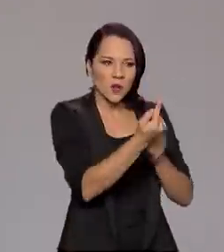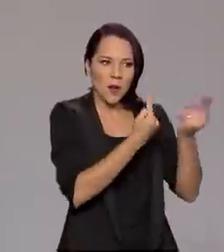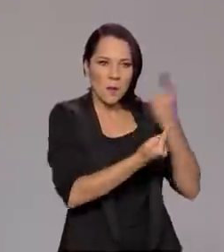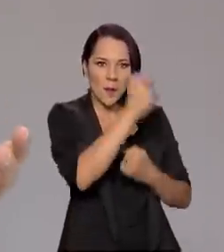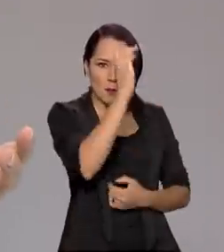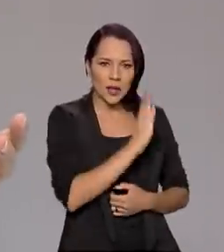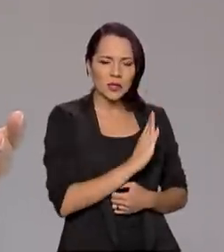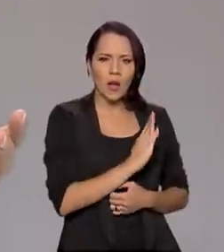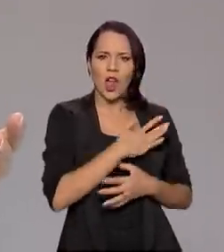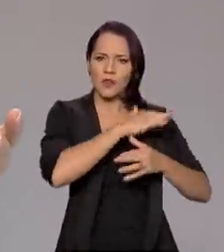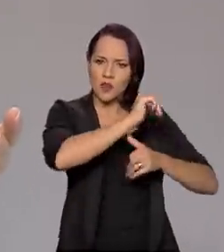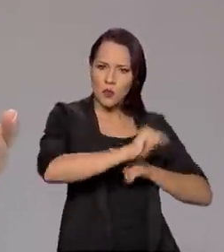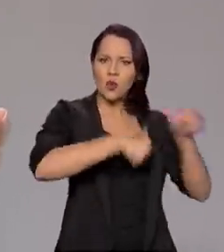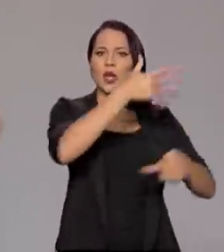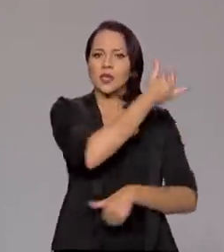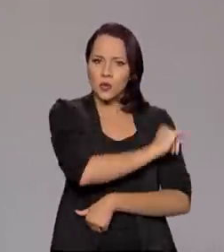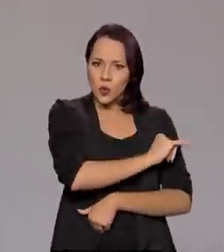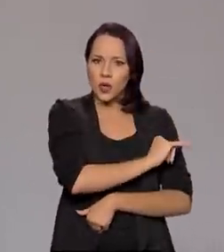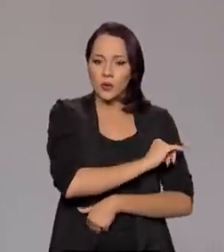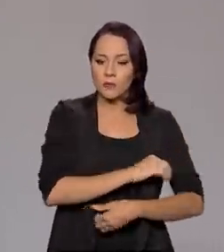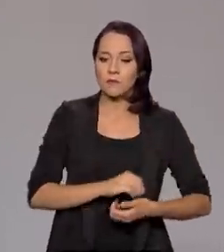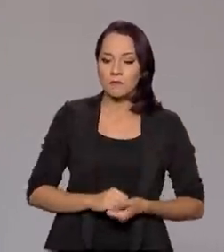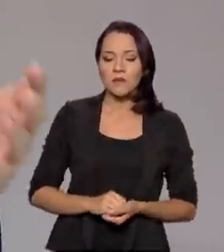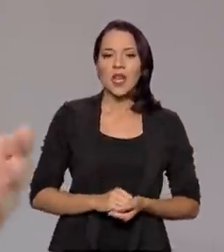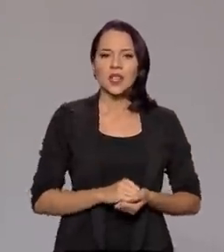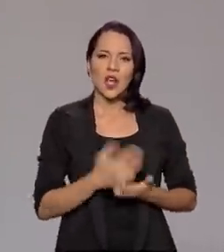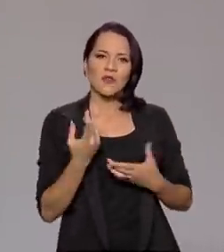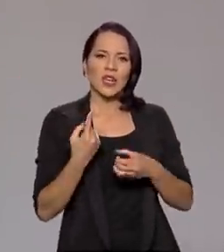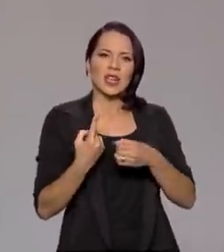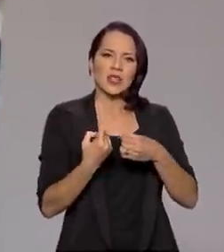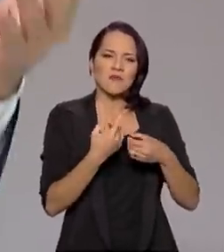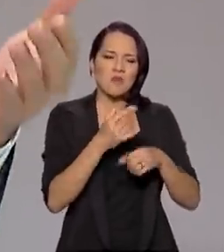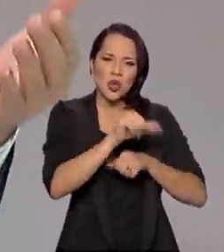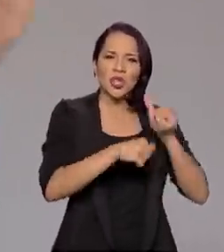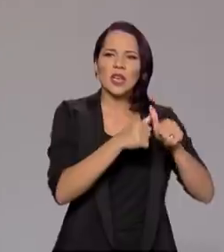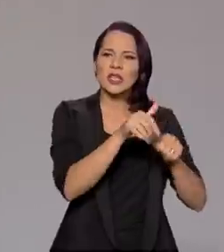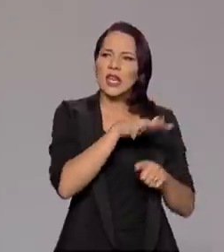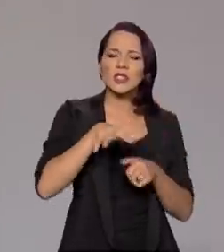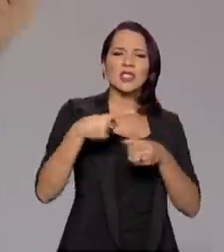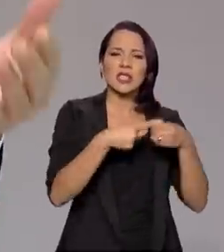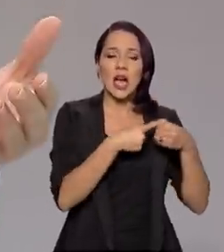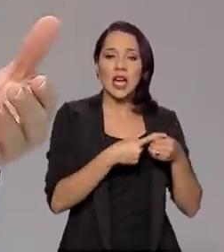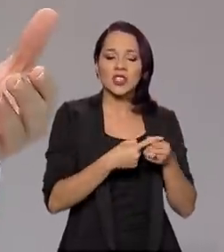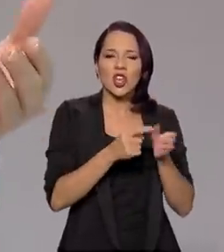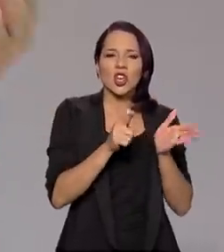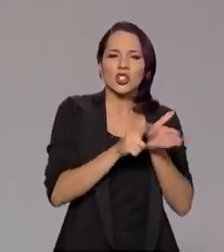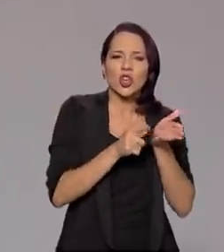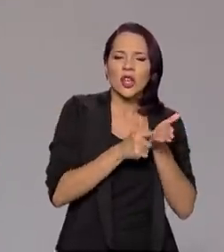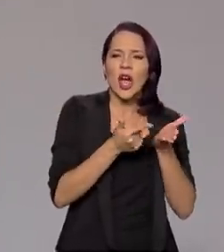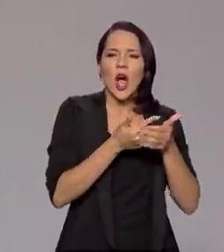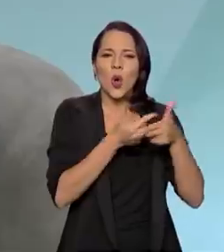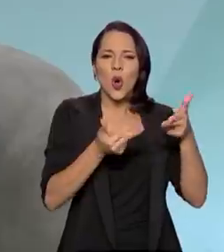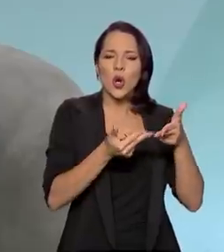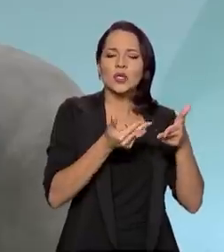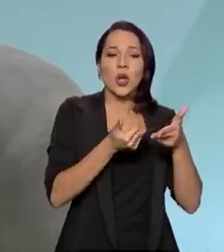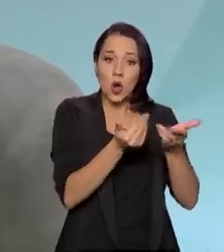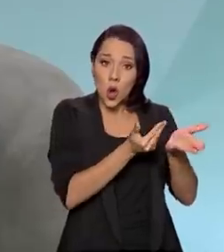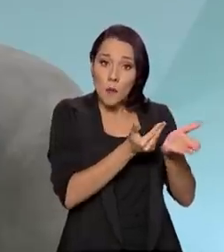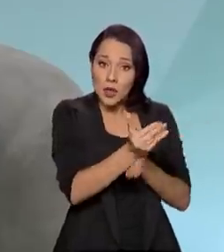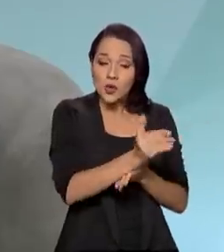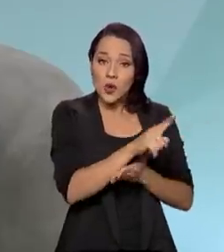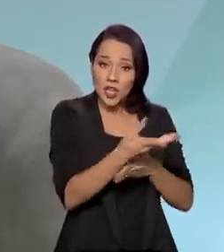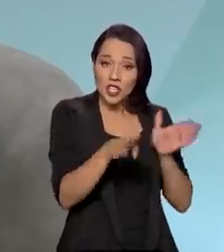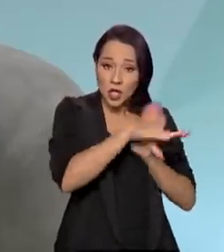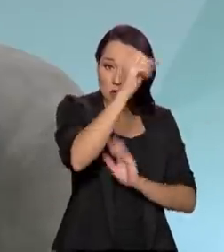ele faz uma transformação no Rio de Janeiro. Claro. urbanística, a própria imprensa que não existia, passou a existir quando ele chega no Brasil.